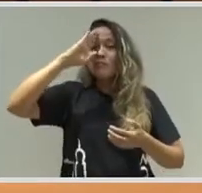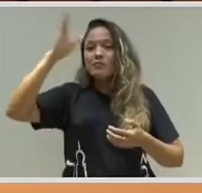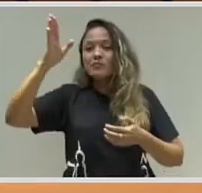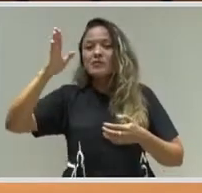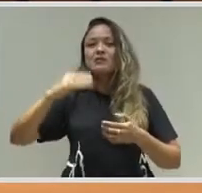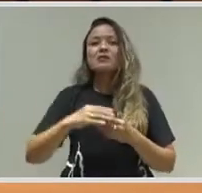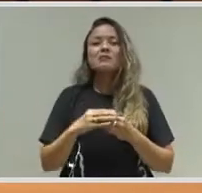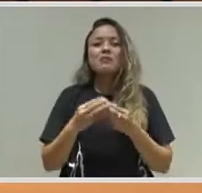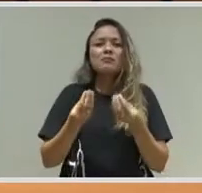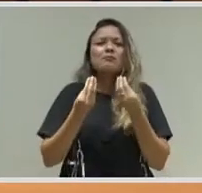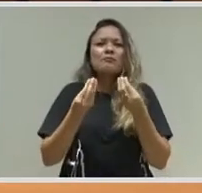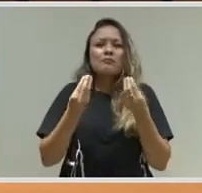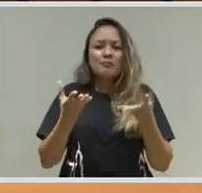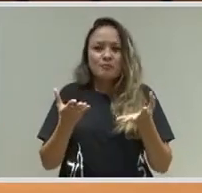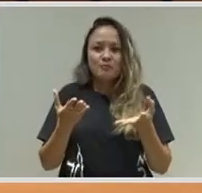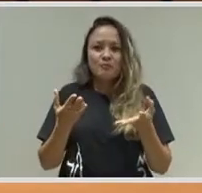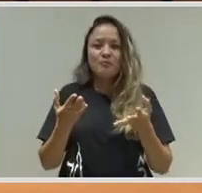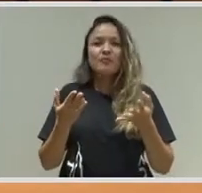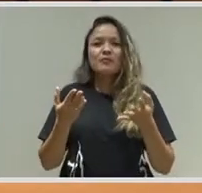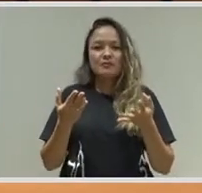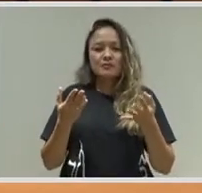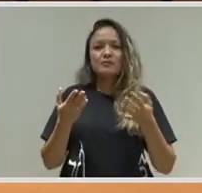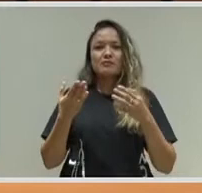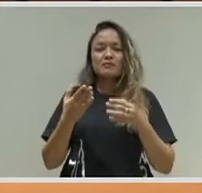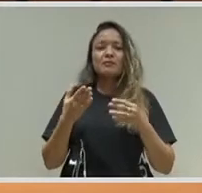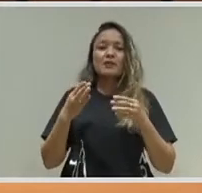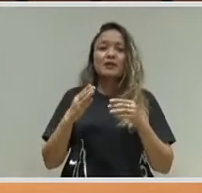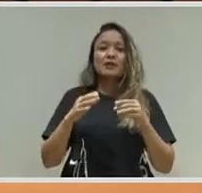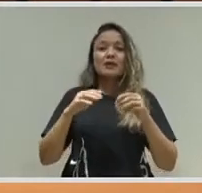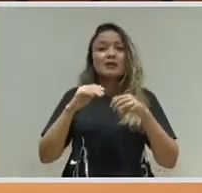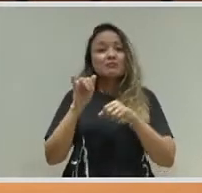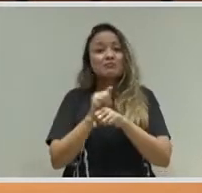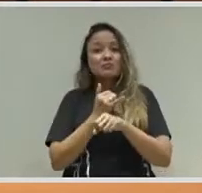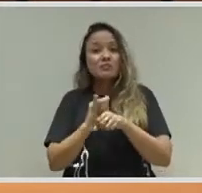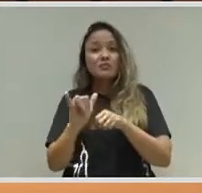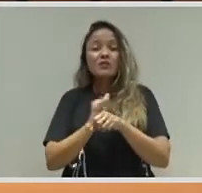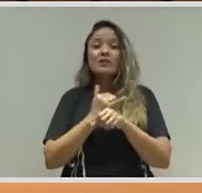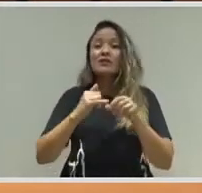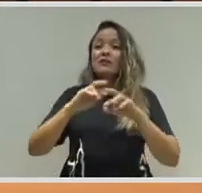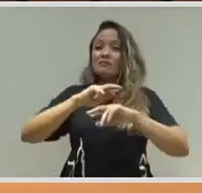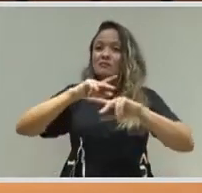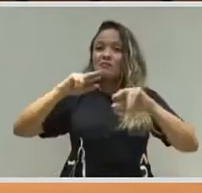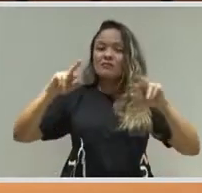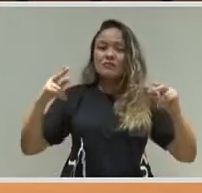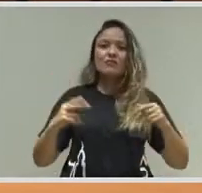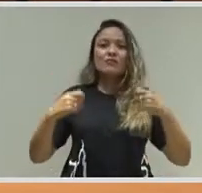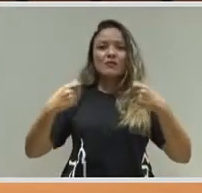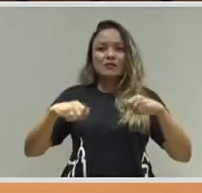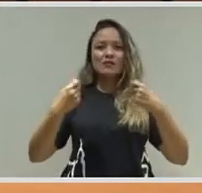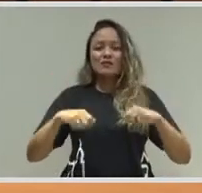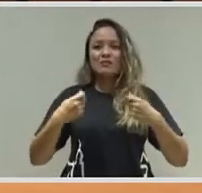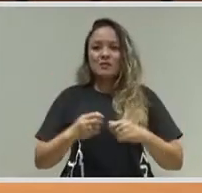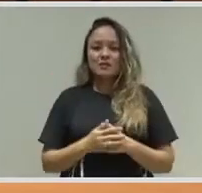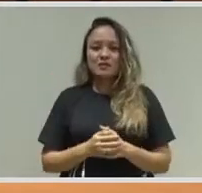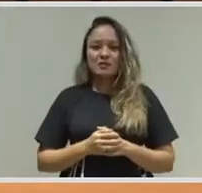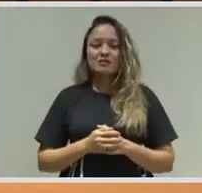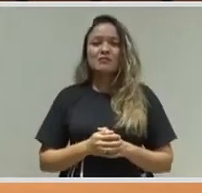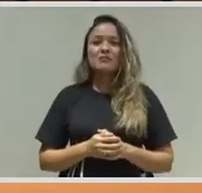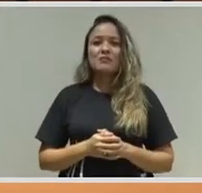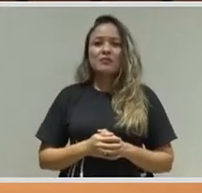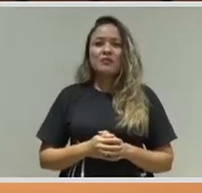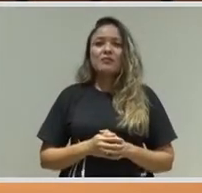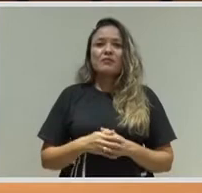construam, como se tem construído, alternativas. E eu acho que esse papel de todos os níveis de governo